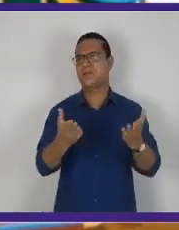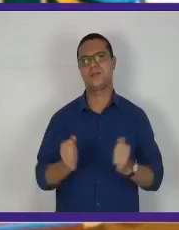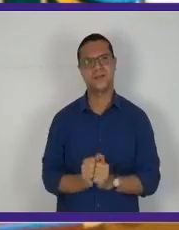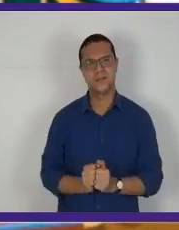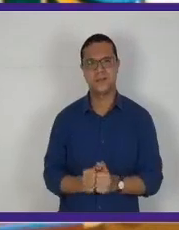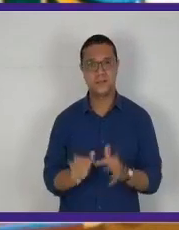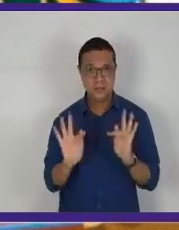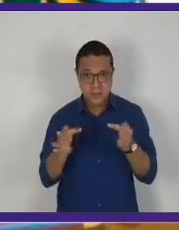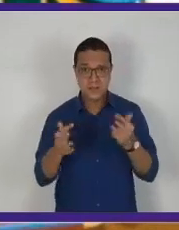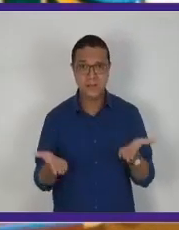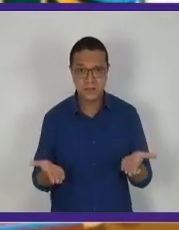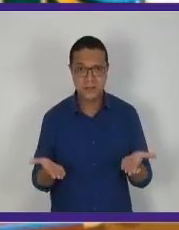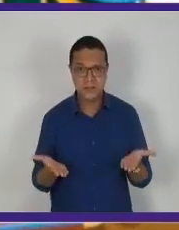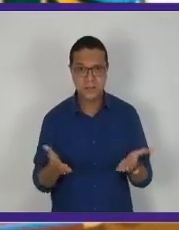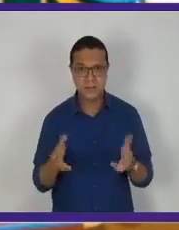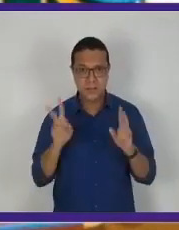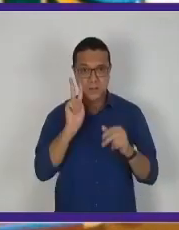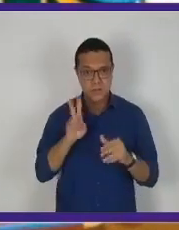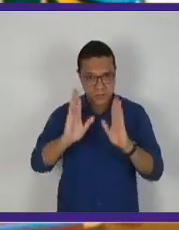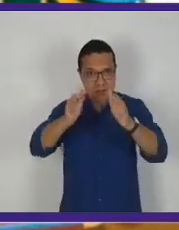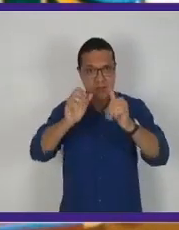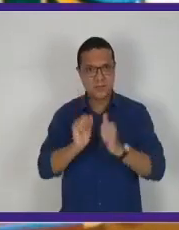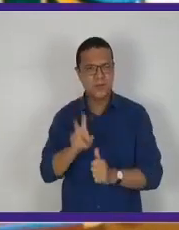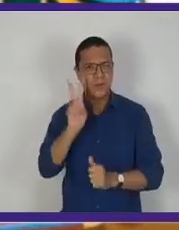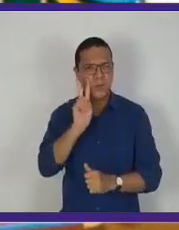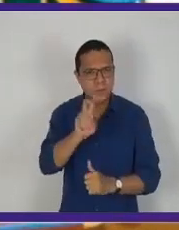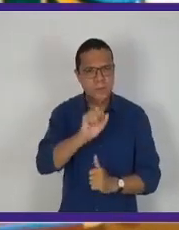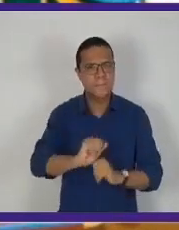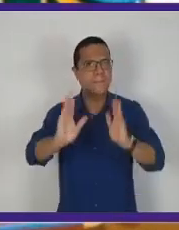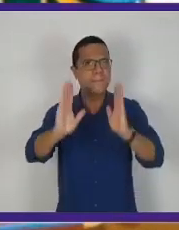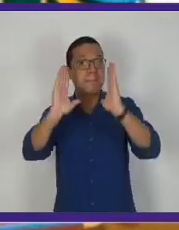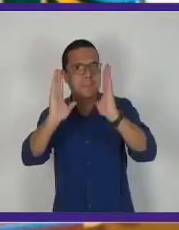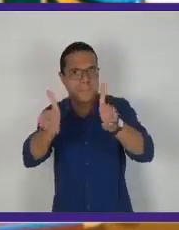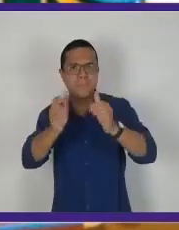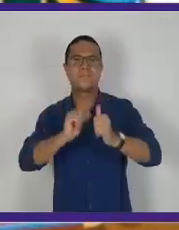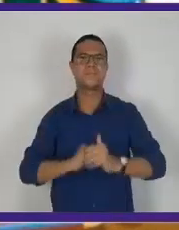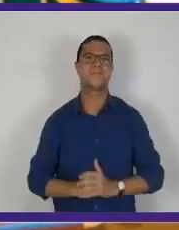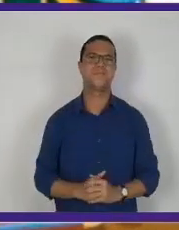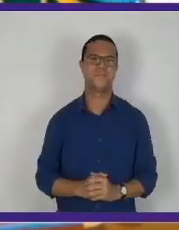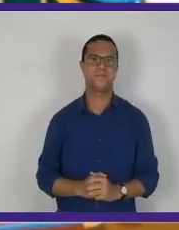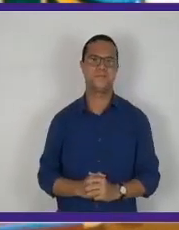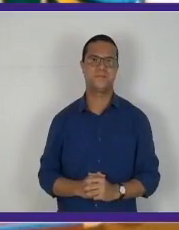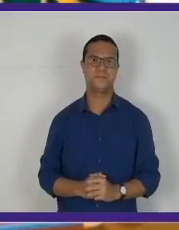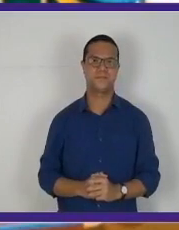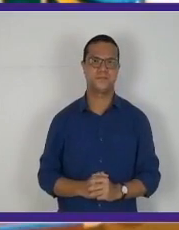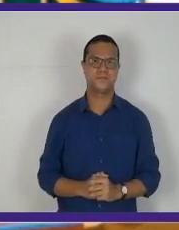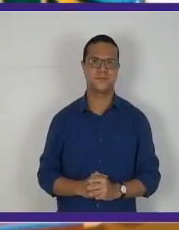técnica. Olha que coisa mais simples. E agora você vai ver. Olha, agora.